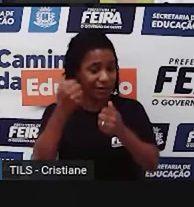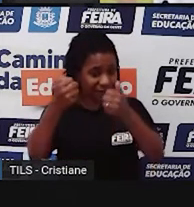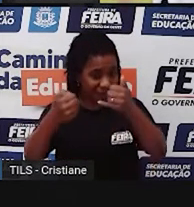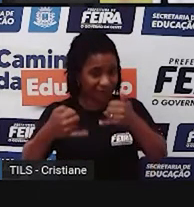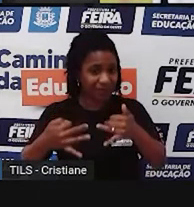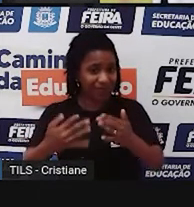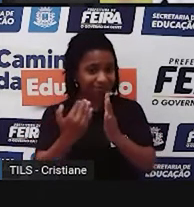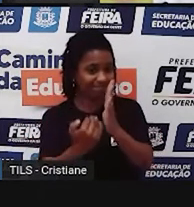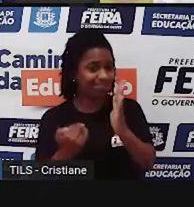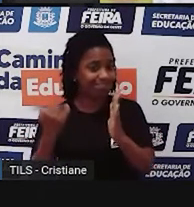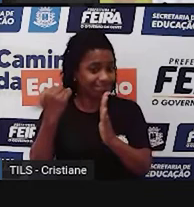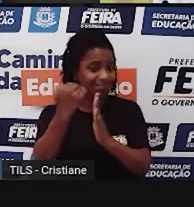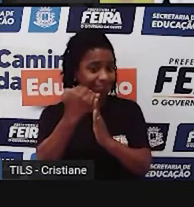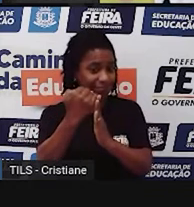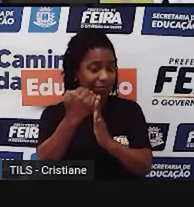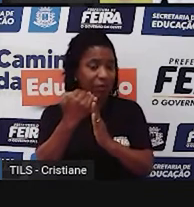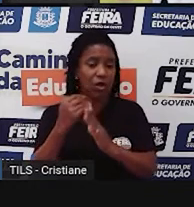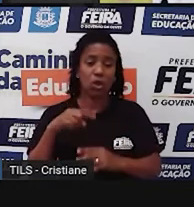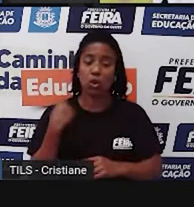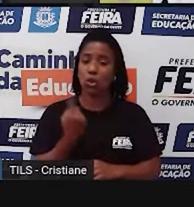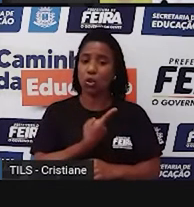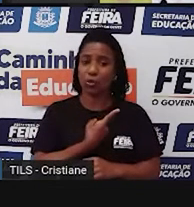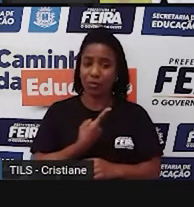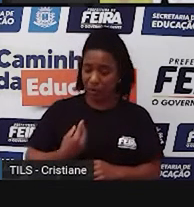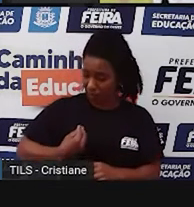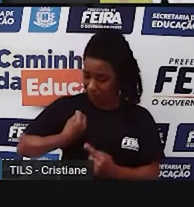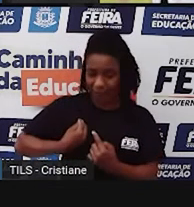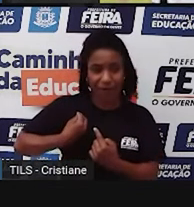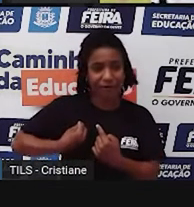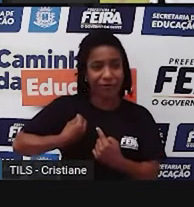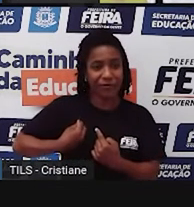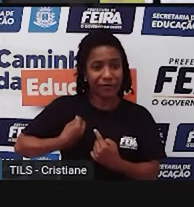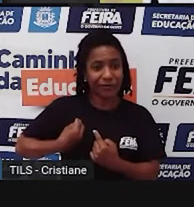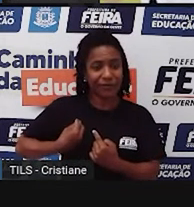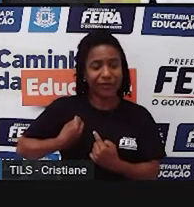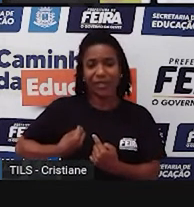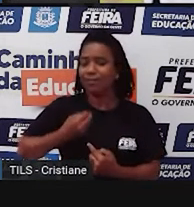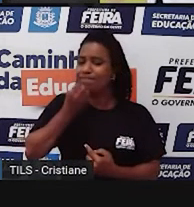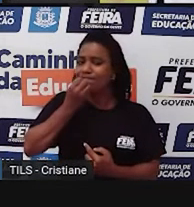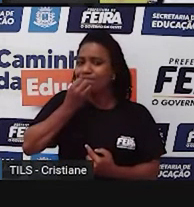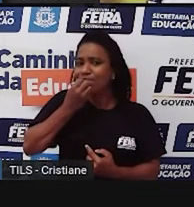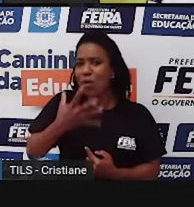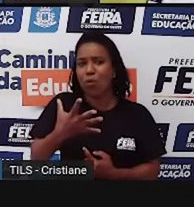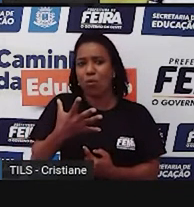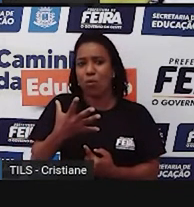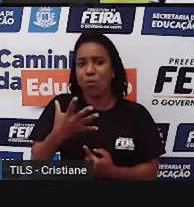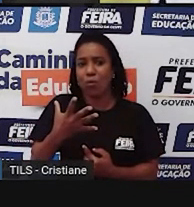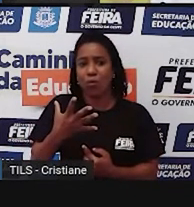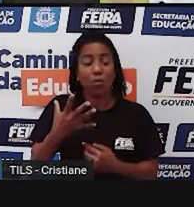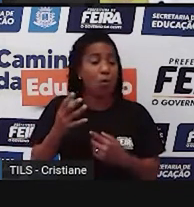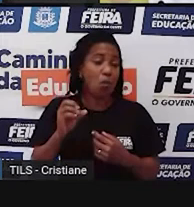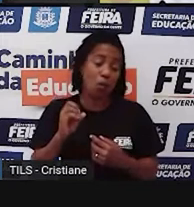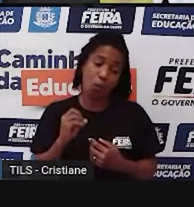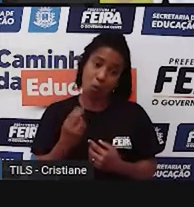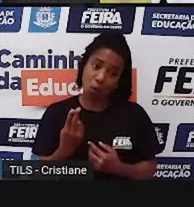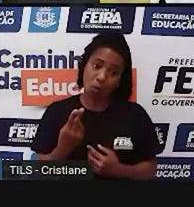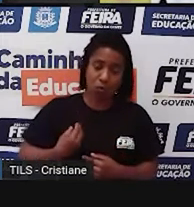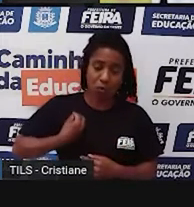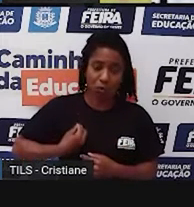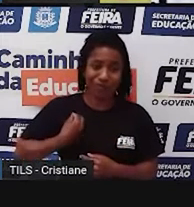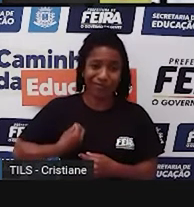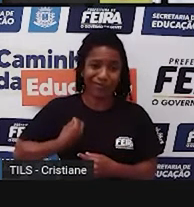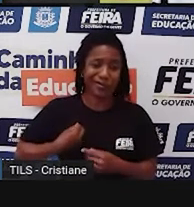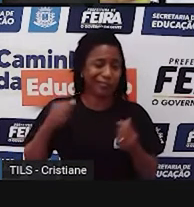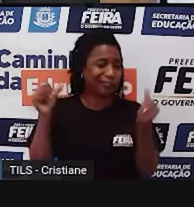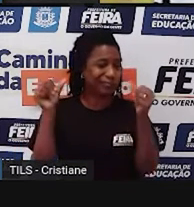de vida da gente. Verdade. Se você vive em um lugar onde tem muitas indústrias, a poluição é muito alta.